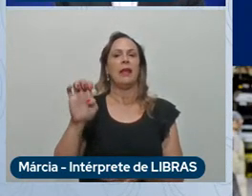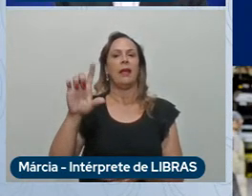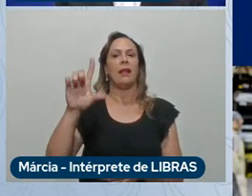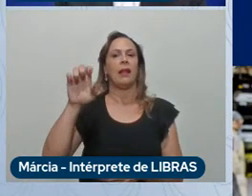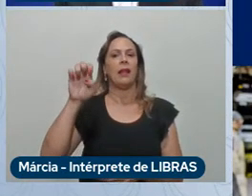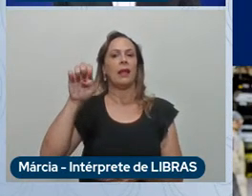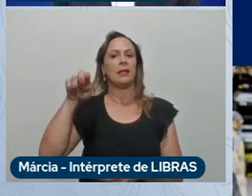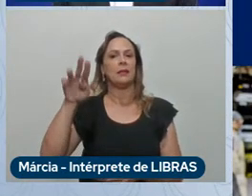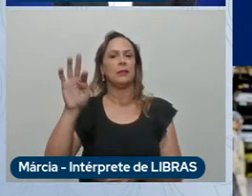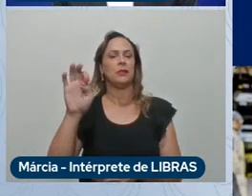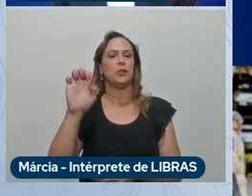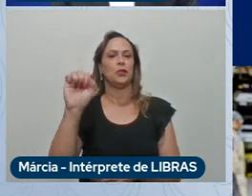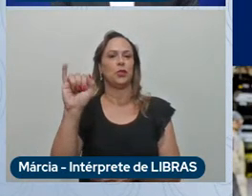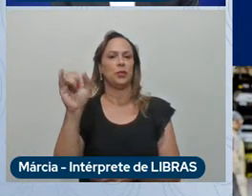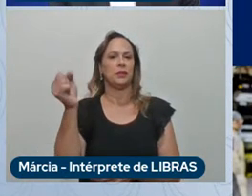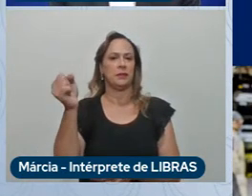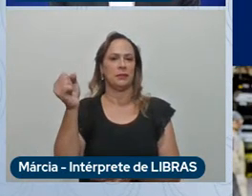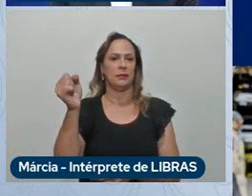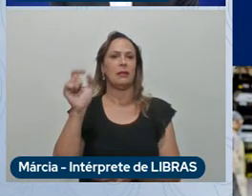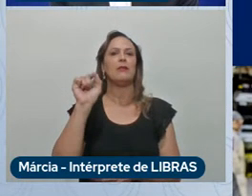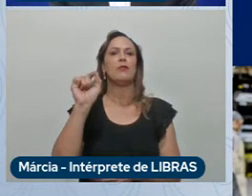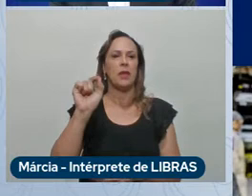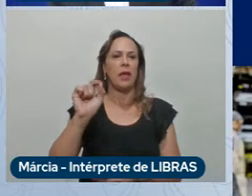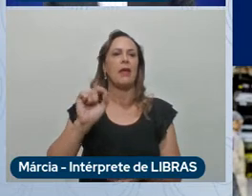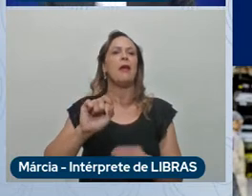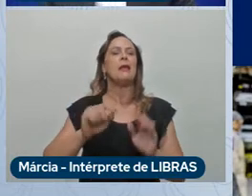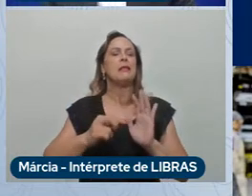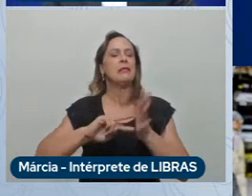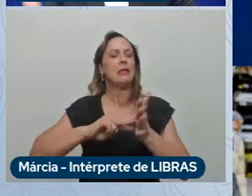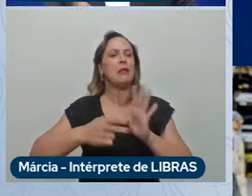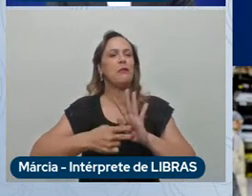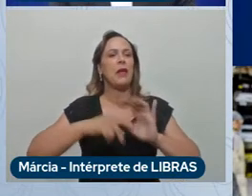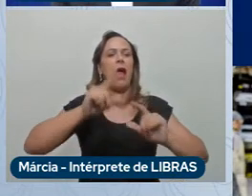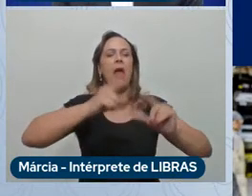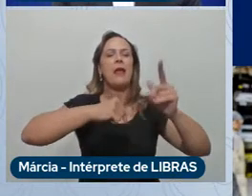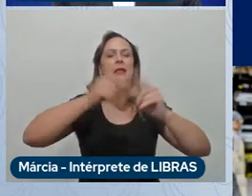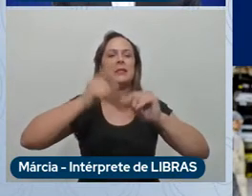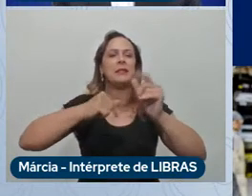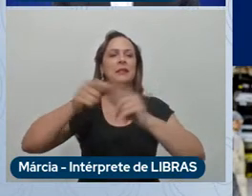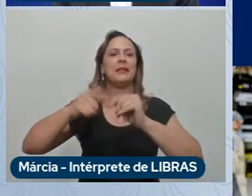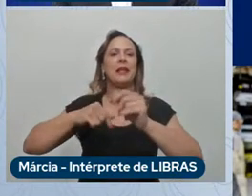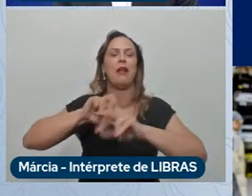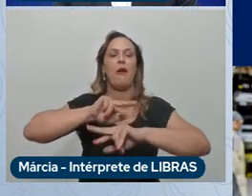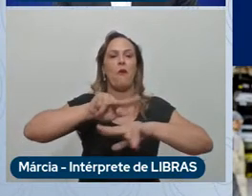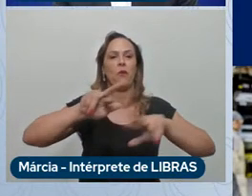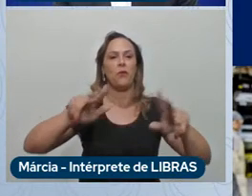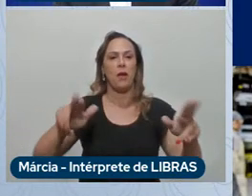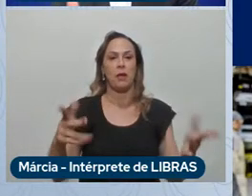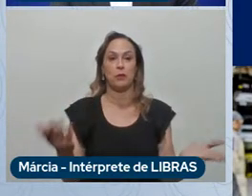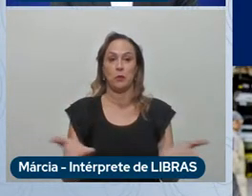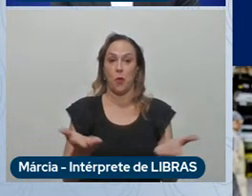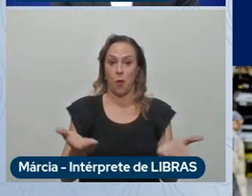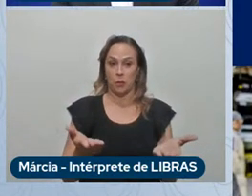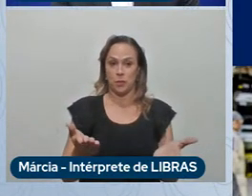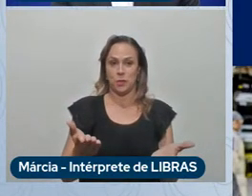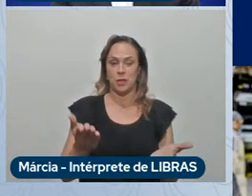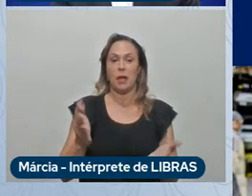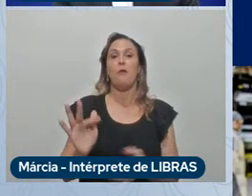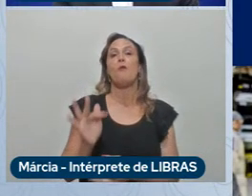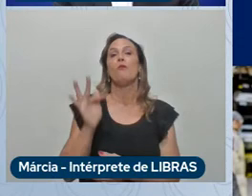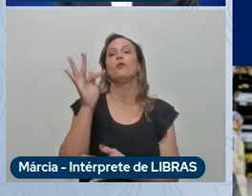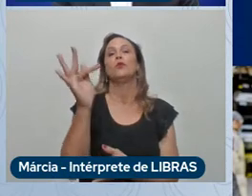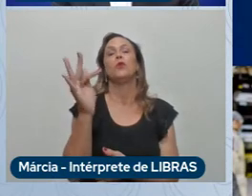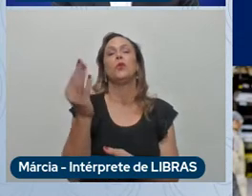algumas as nossas pessoas aqui temos hoje e que espero teremos amanhã por exemplo através dos seus cursos de